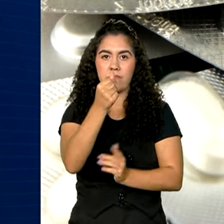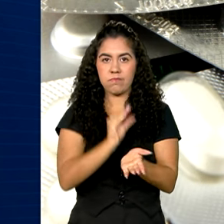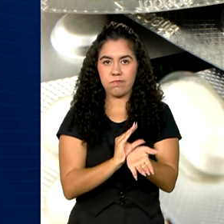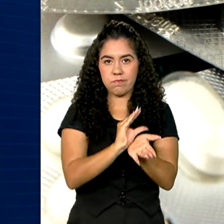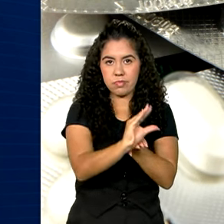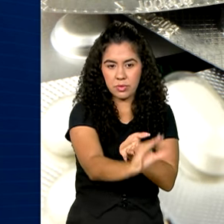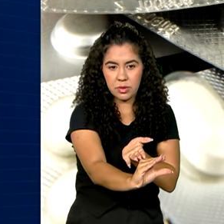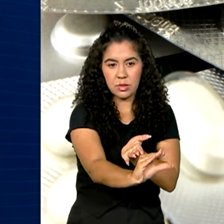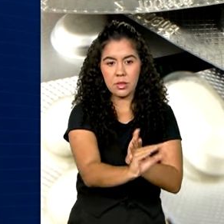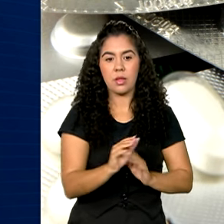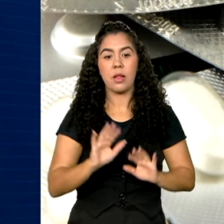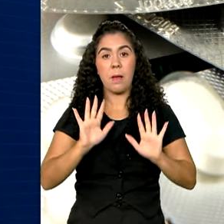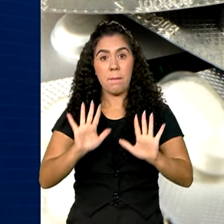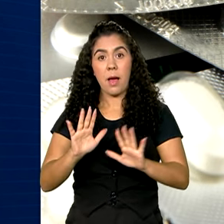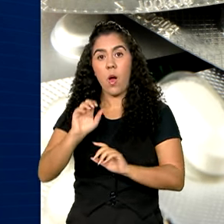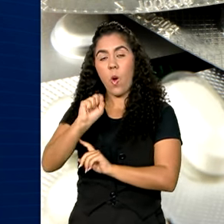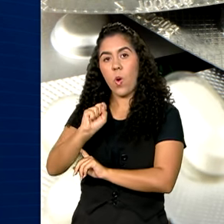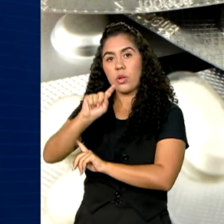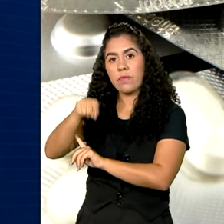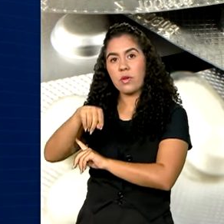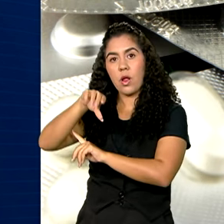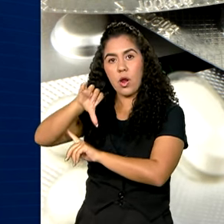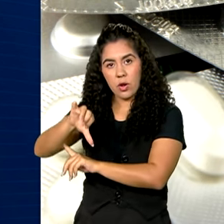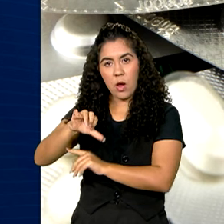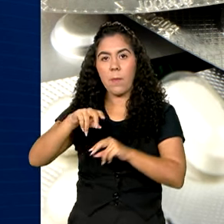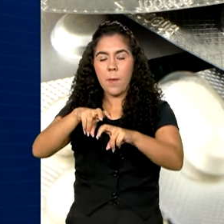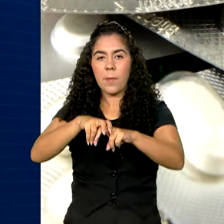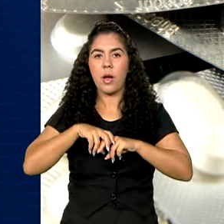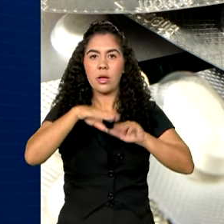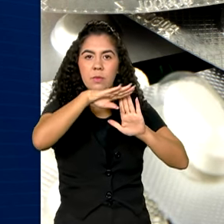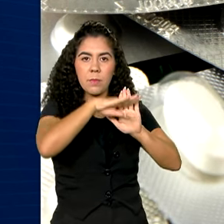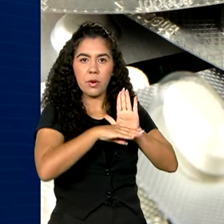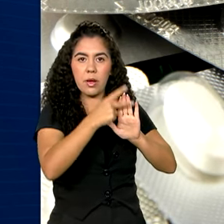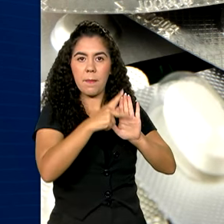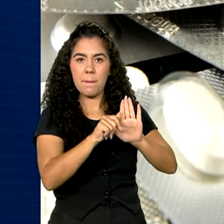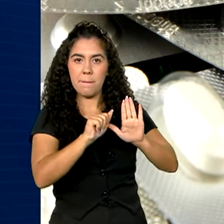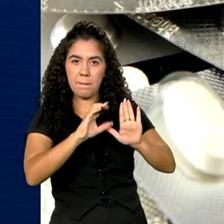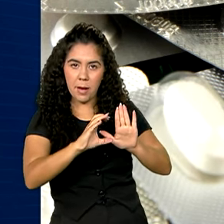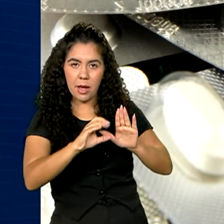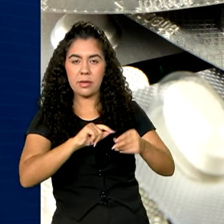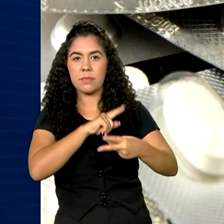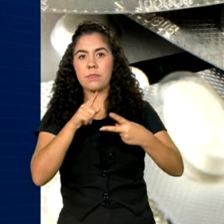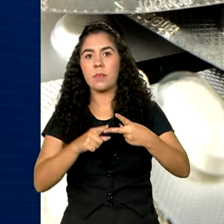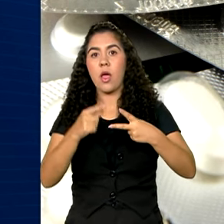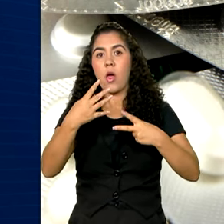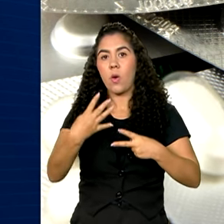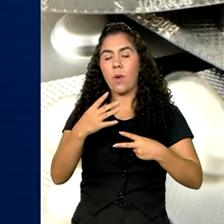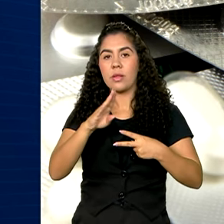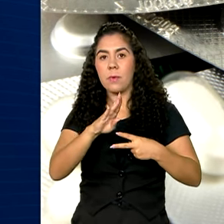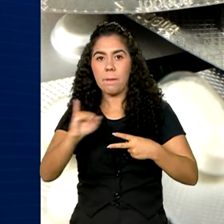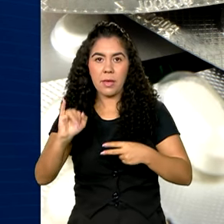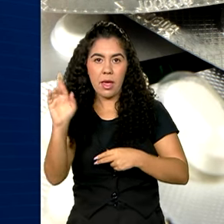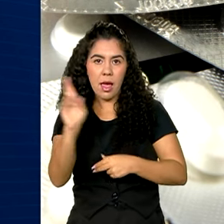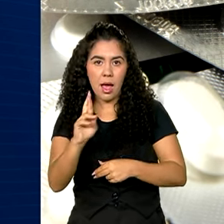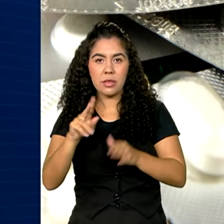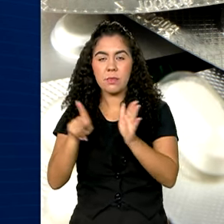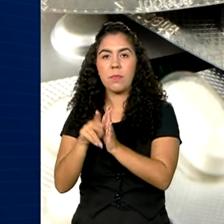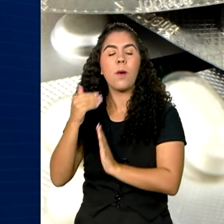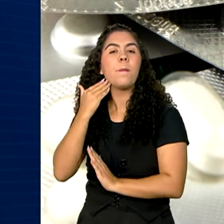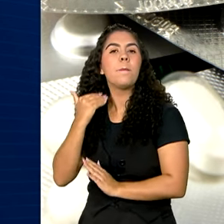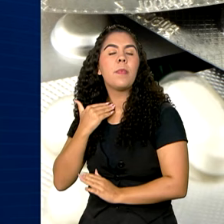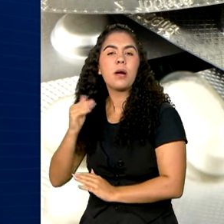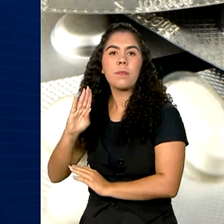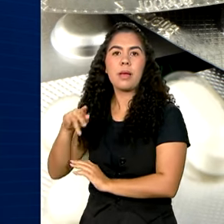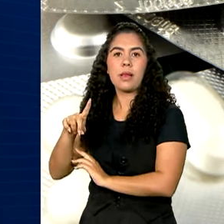São 8,9 bi do Pax Saúde, 4 bi do BNDES e 3,5 bi da